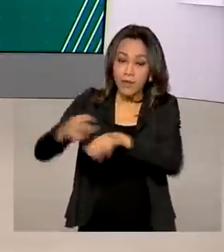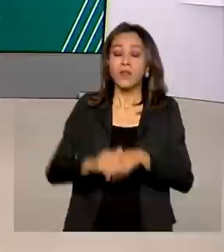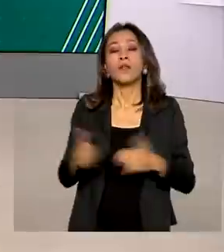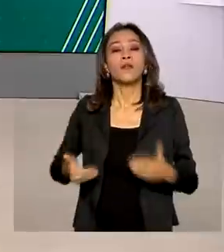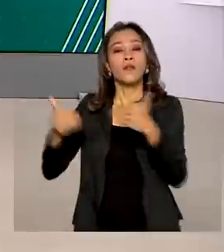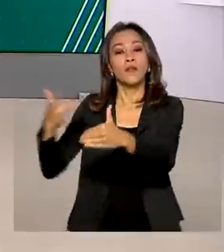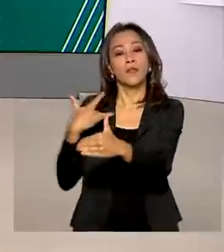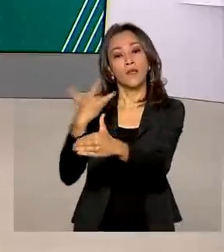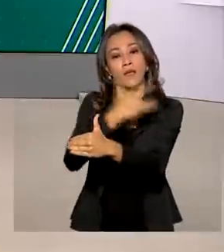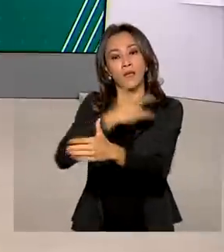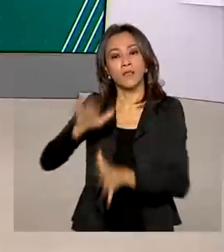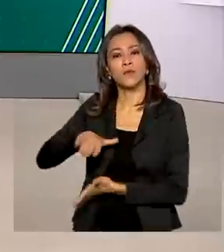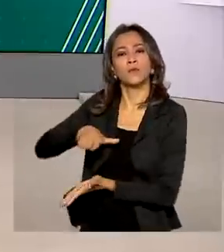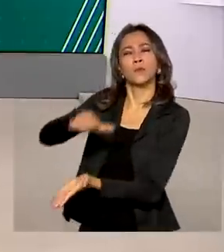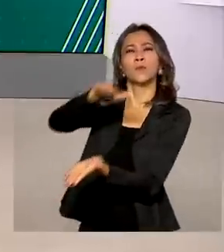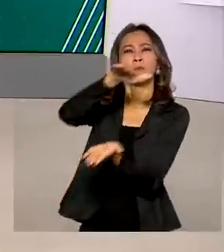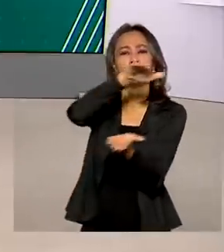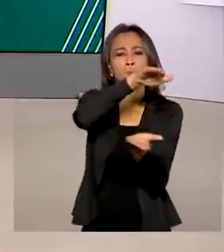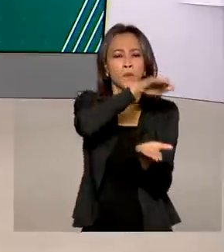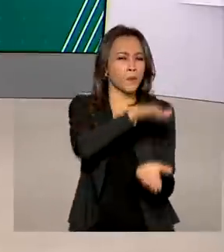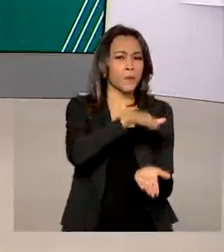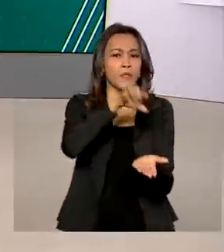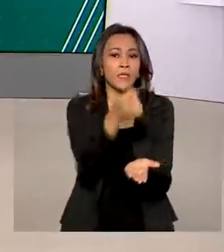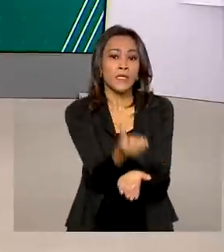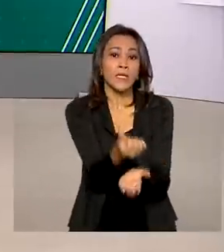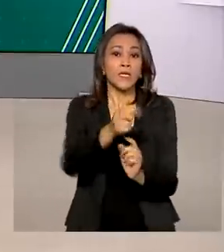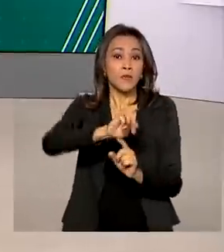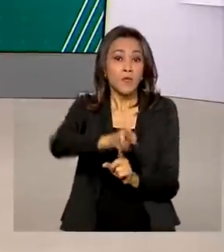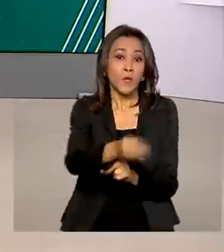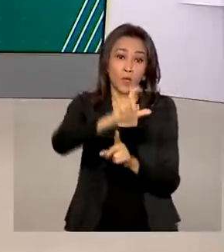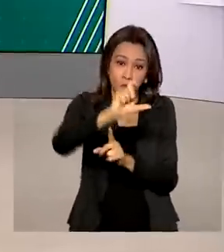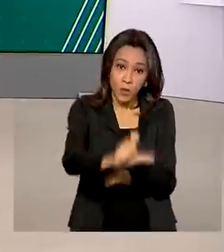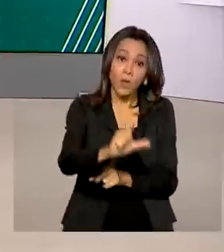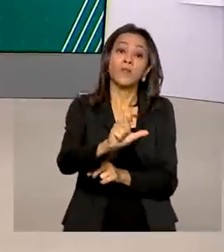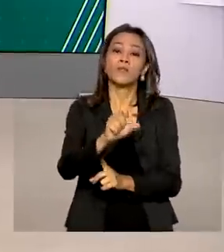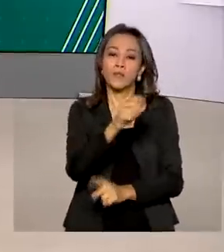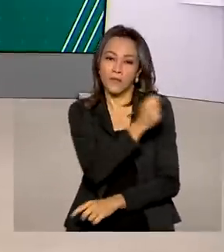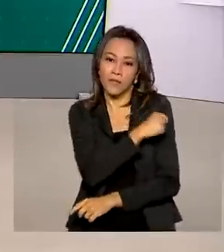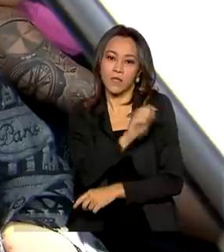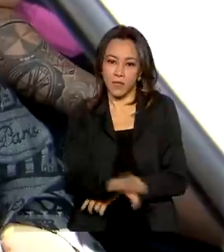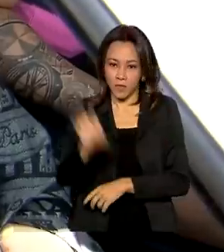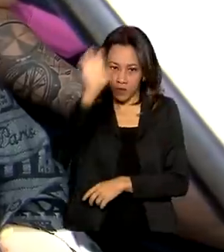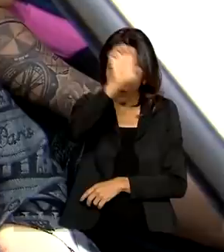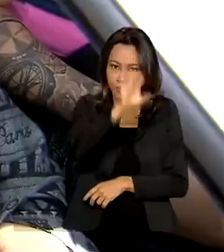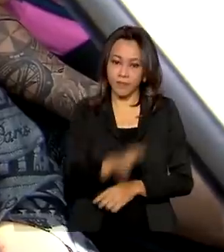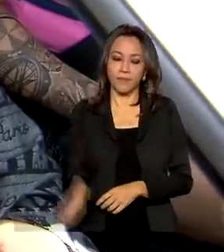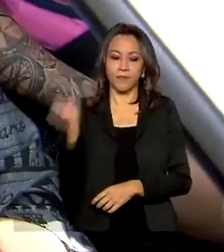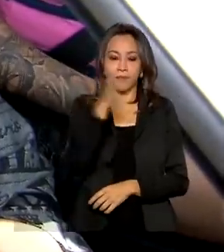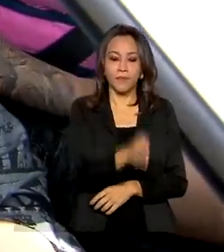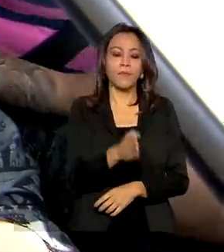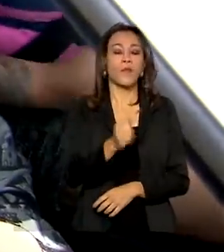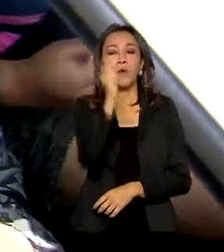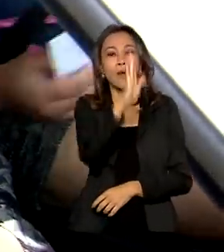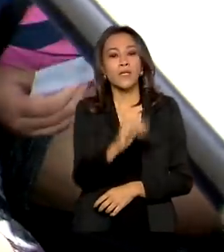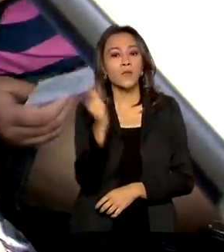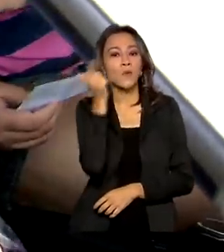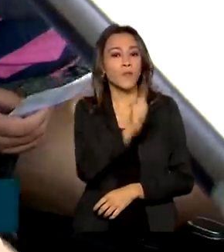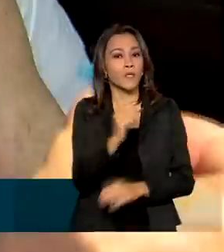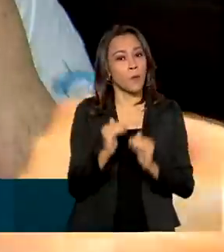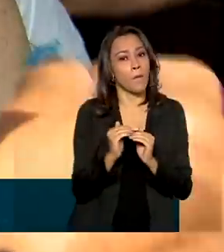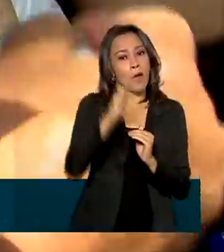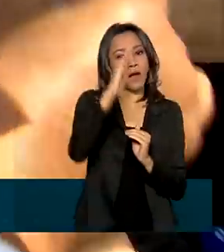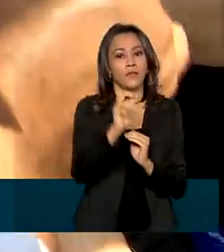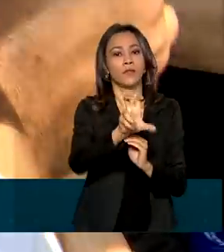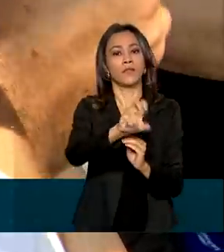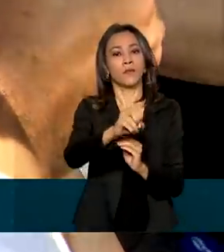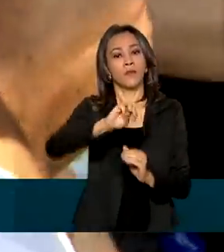distribui mais de 6 milhões de doses de vacinas aos estados. O Brasil ultrapassou a marca de 50 milhões